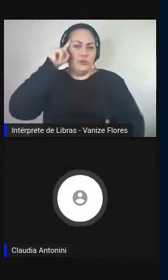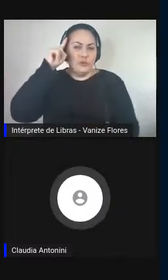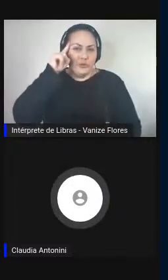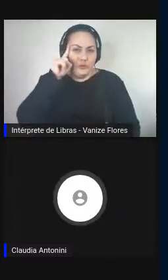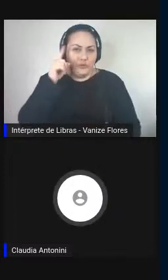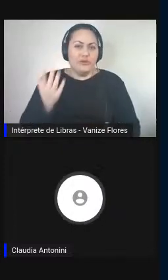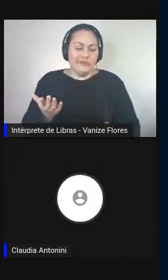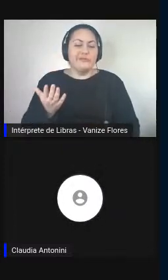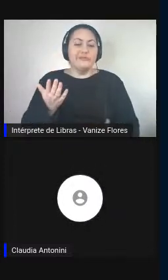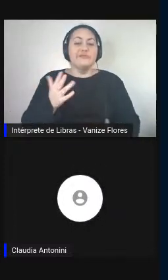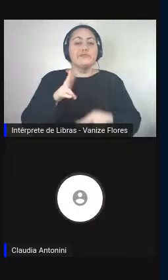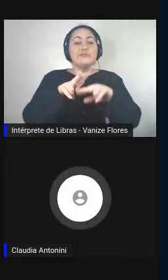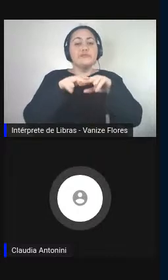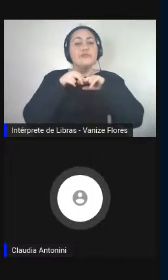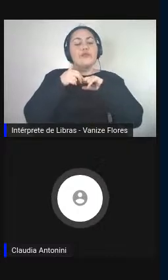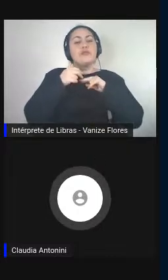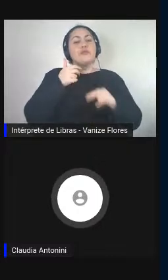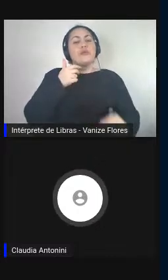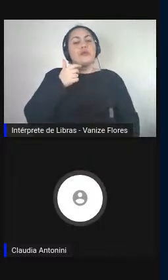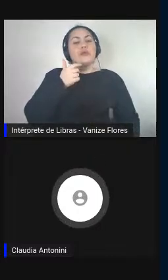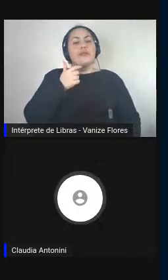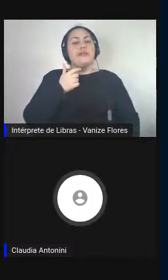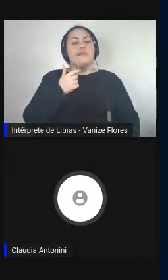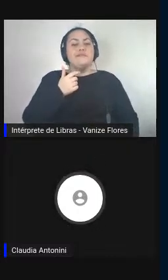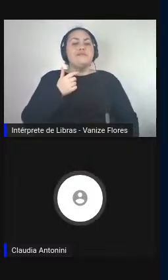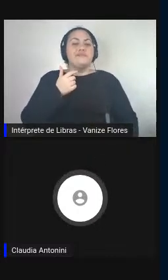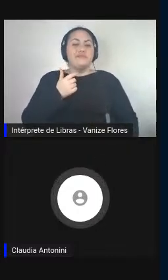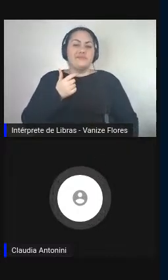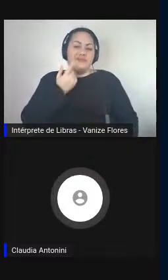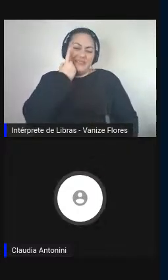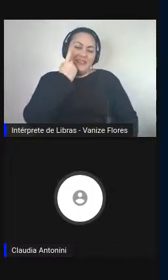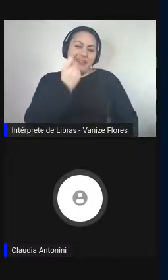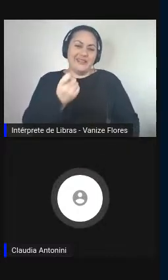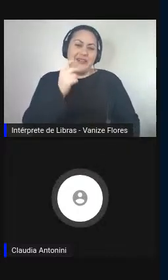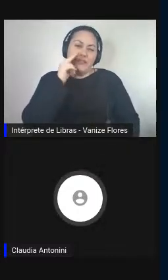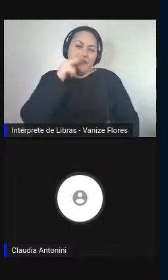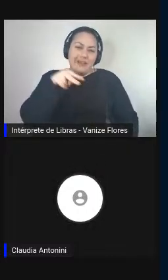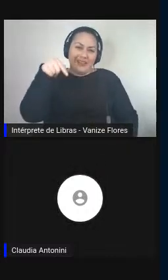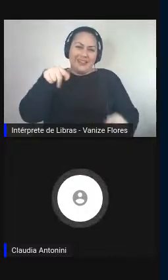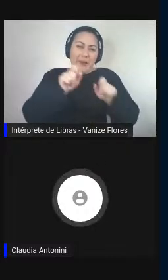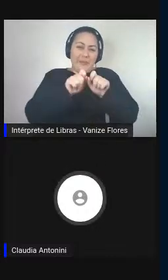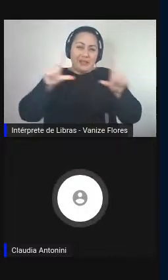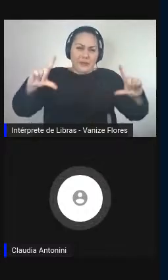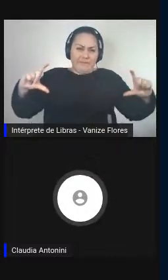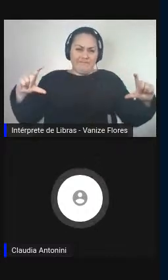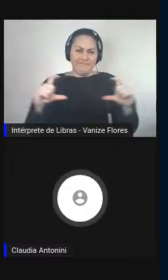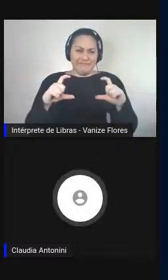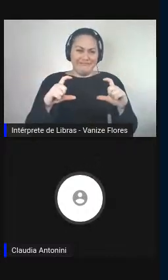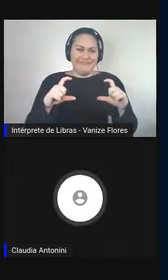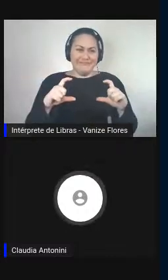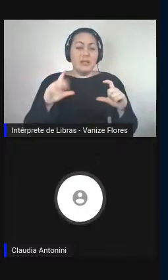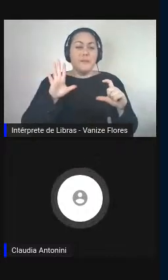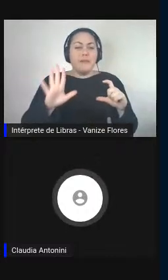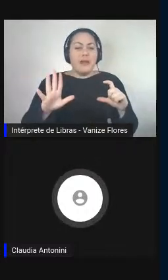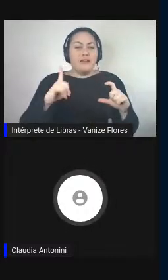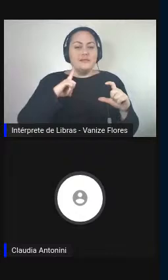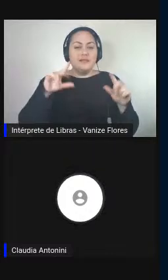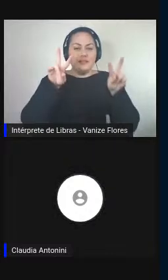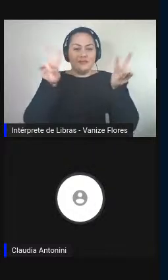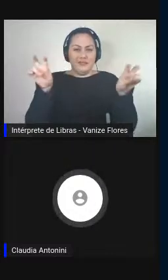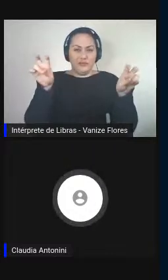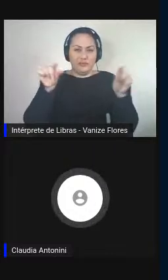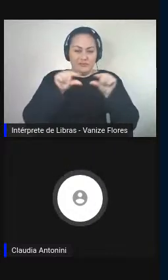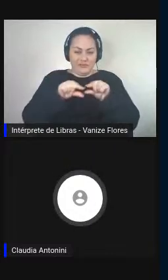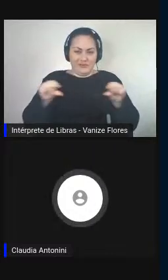interessante que não se lê, porque a apresentação é muito pequena, o subtítulo dessa publicação